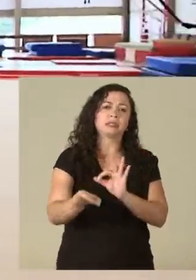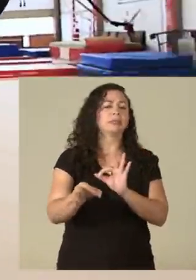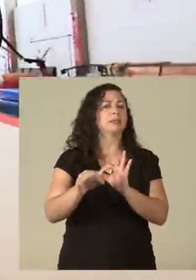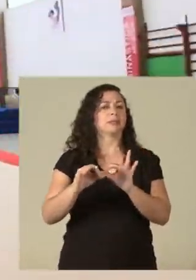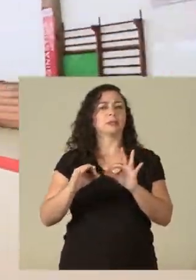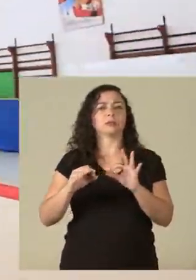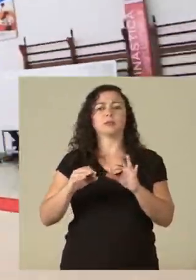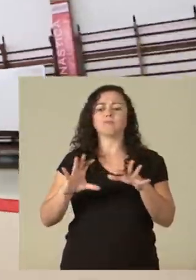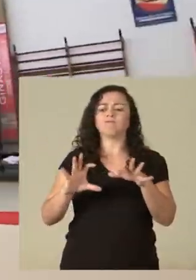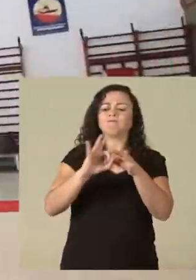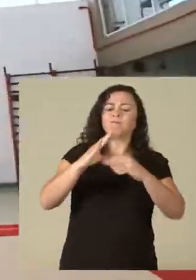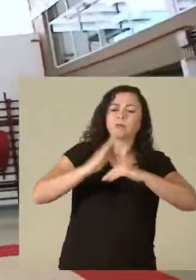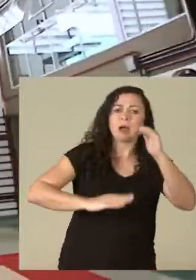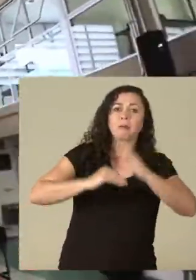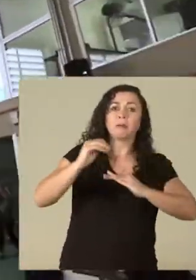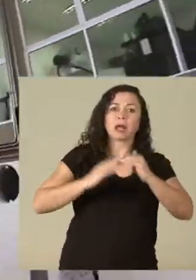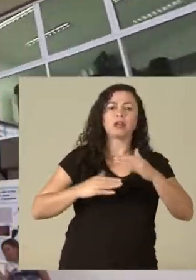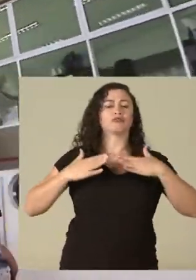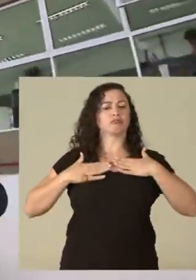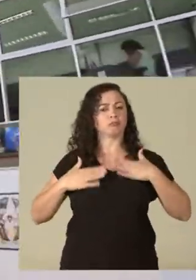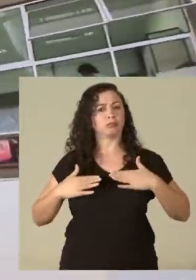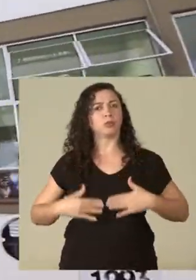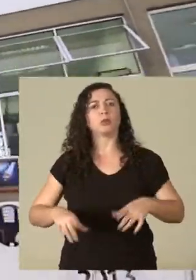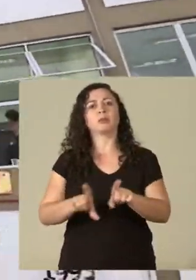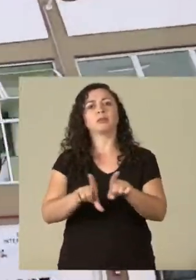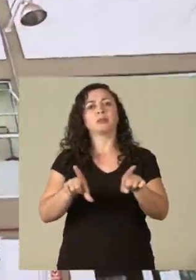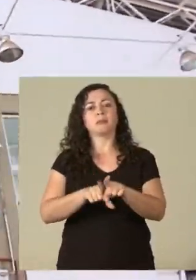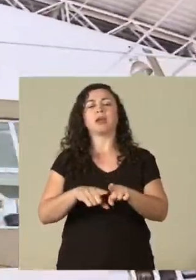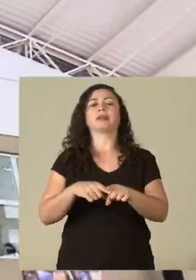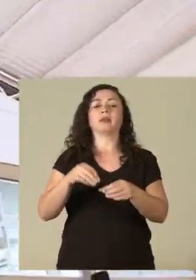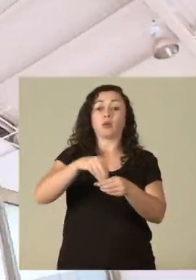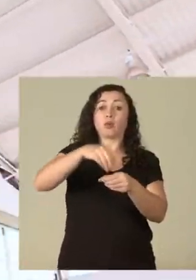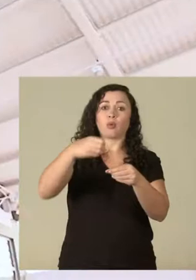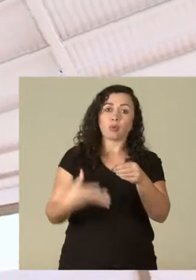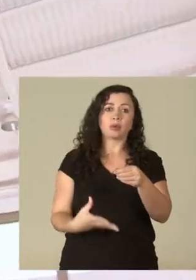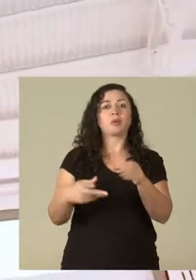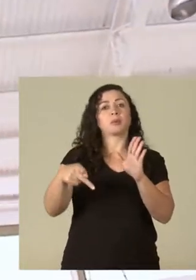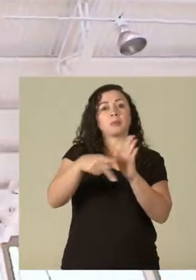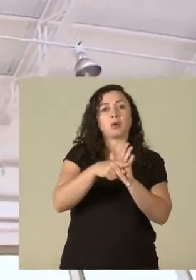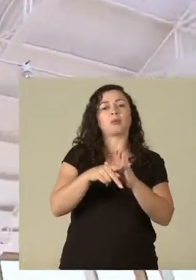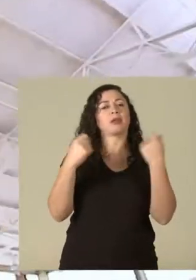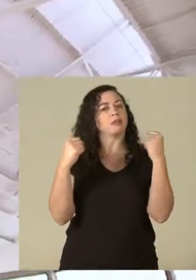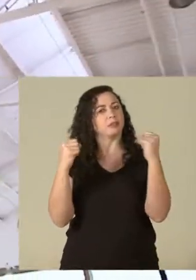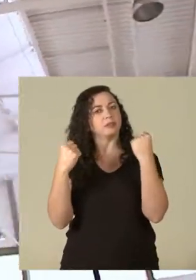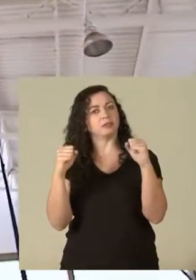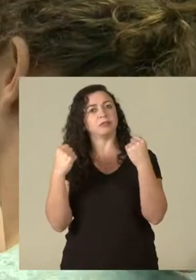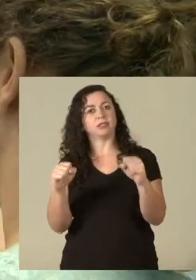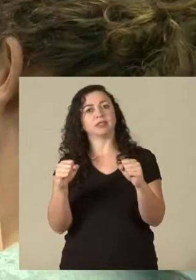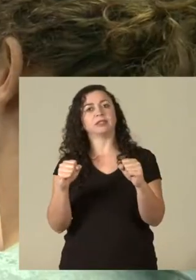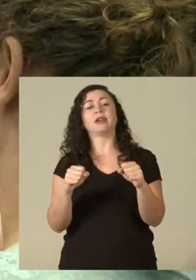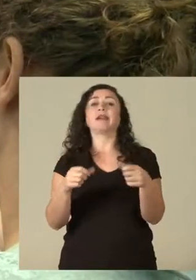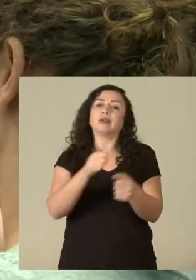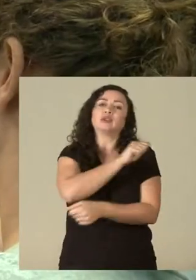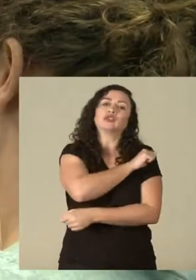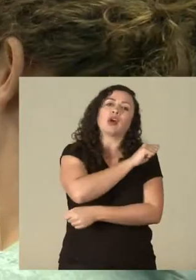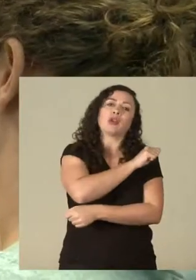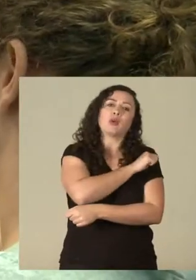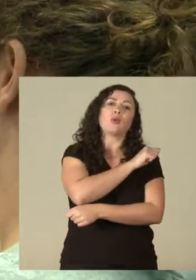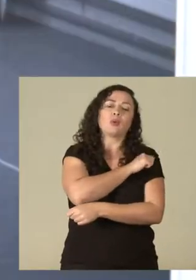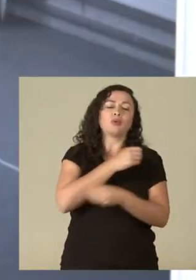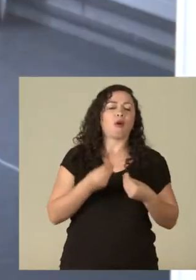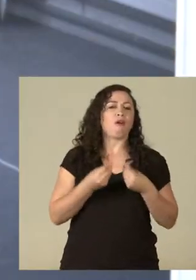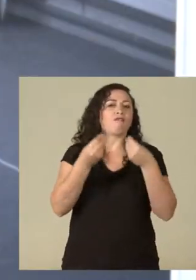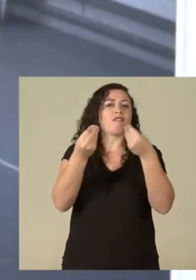às práticas corporais, ligados aos conteúdos de educação física, nos quais os próprios alunos atuam oferecendo essas